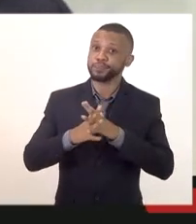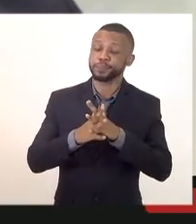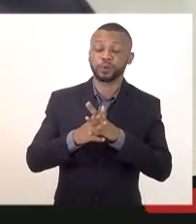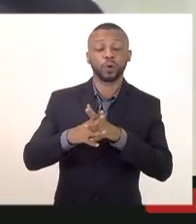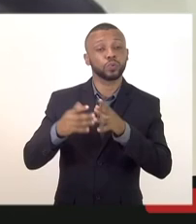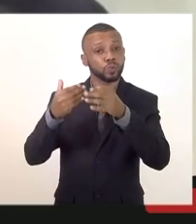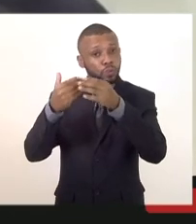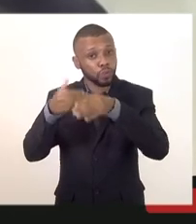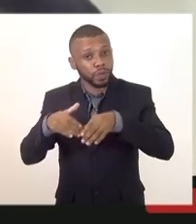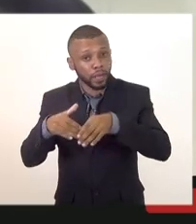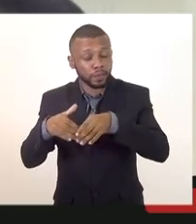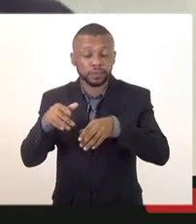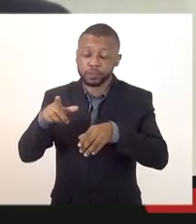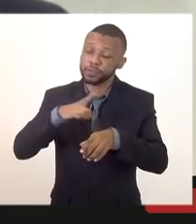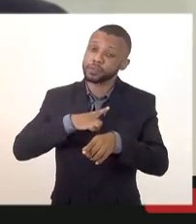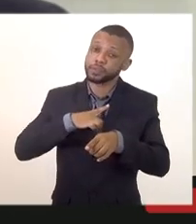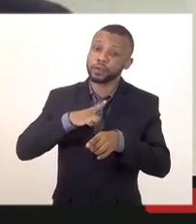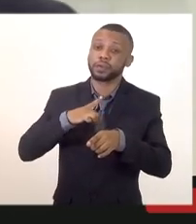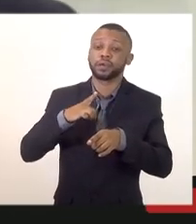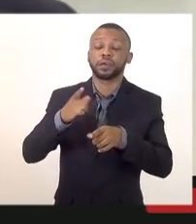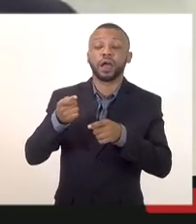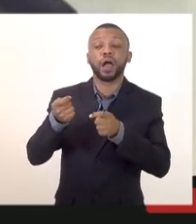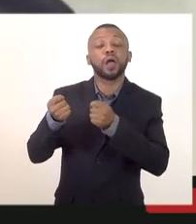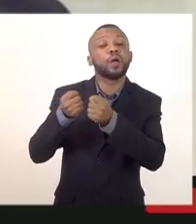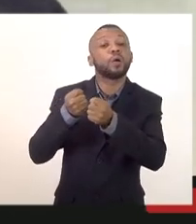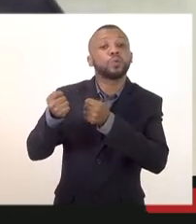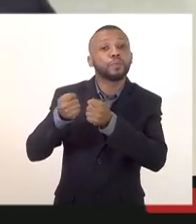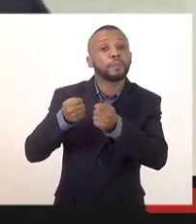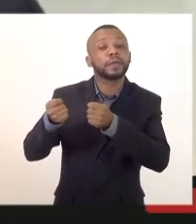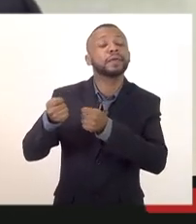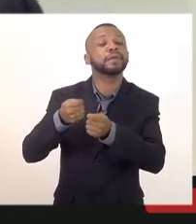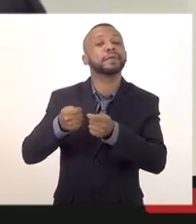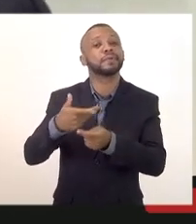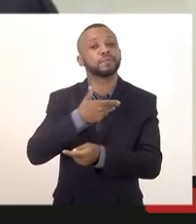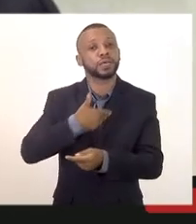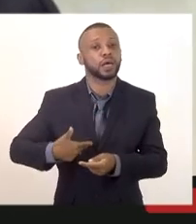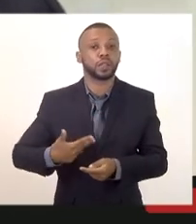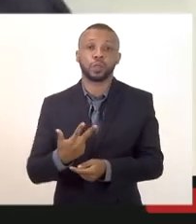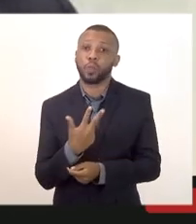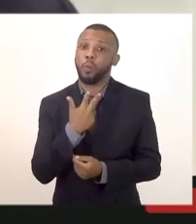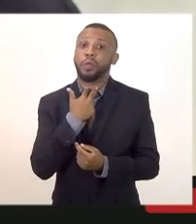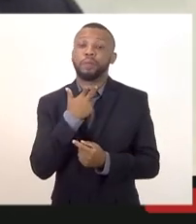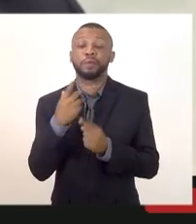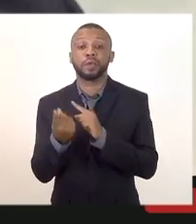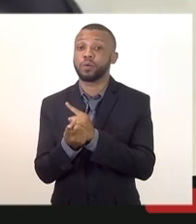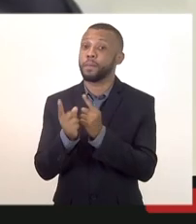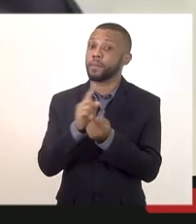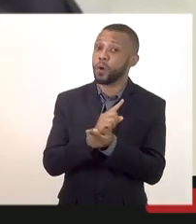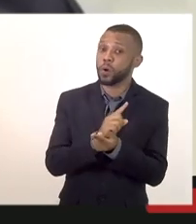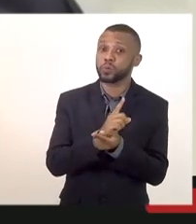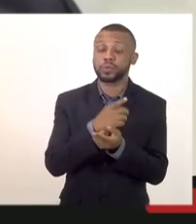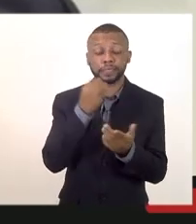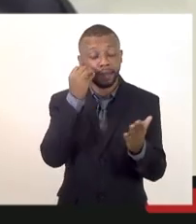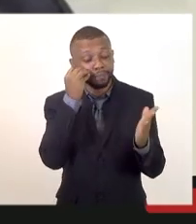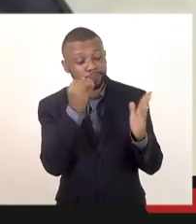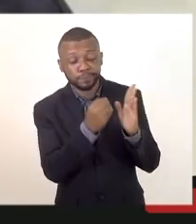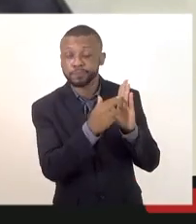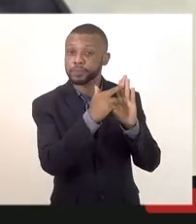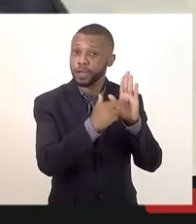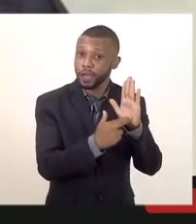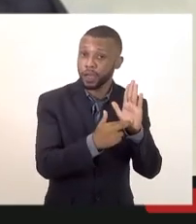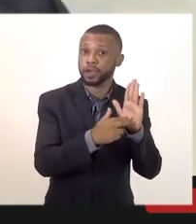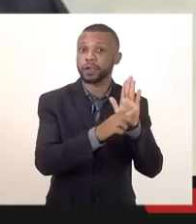mas a gente também não pode ser diametralmente oposto ao que está previsto na regra do jogo na regra do edital